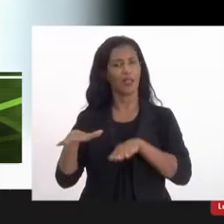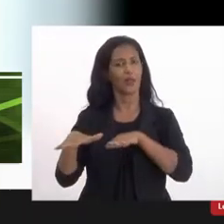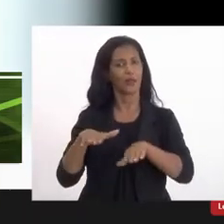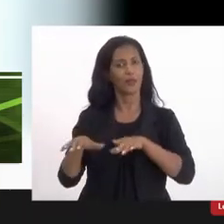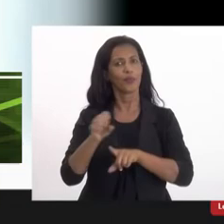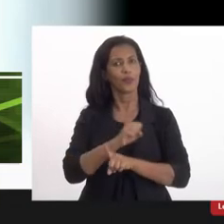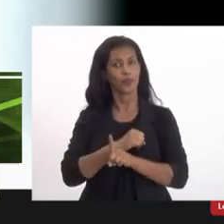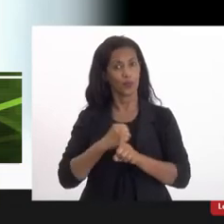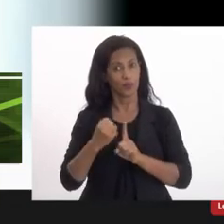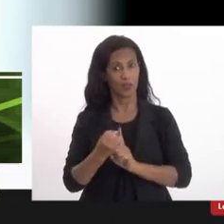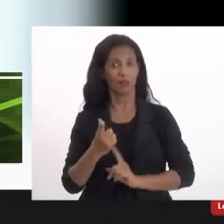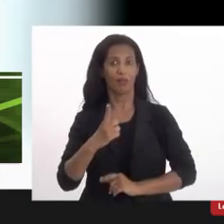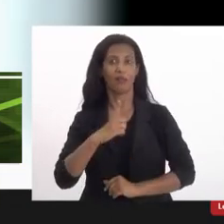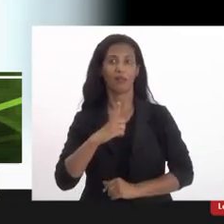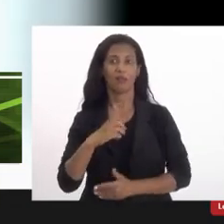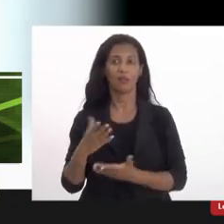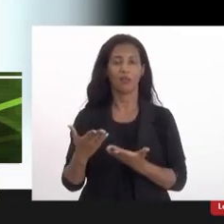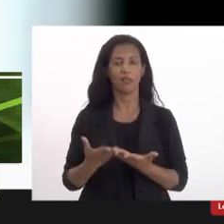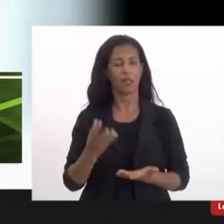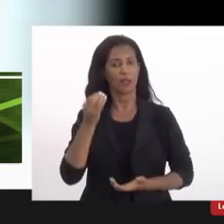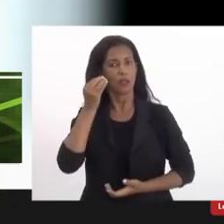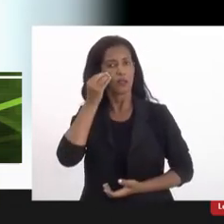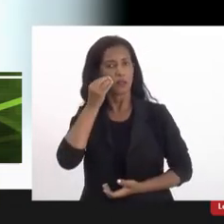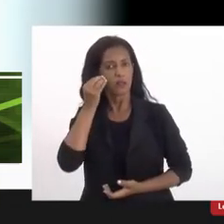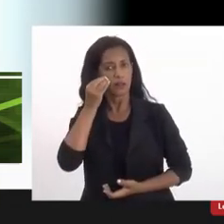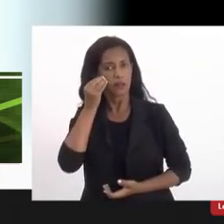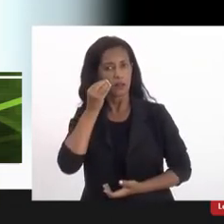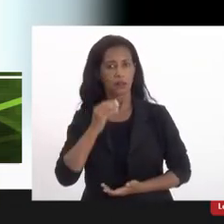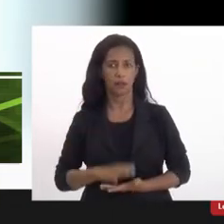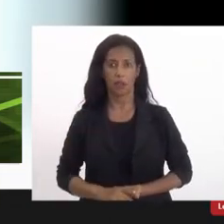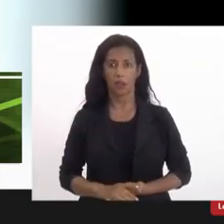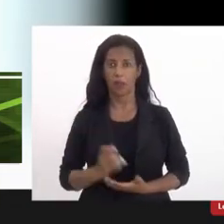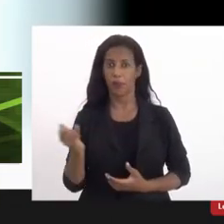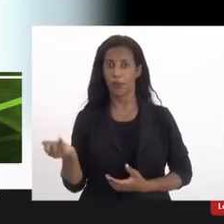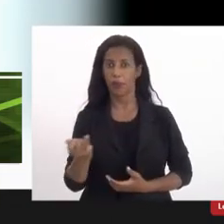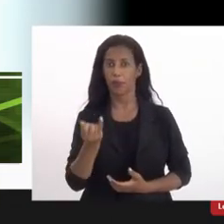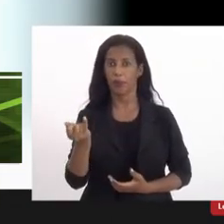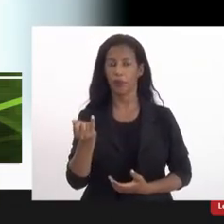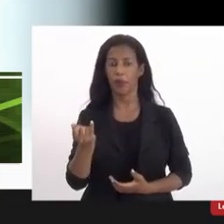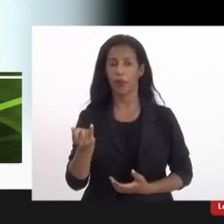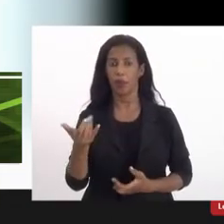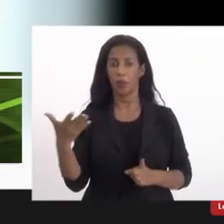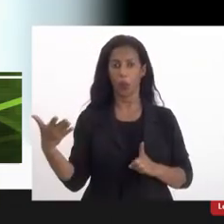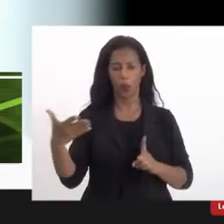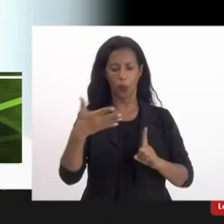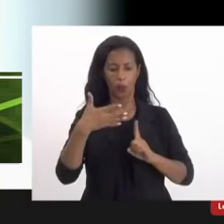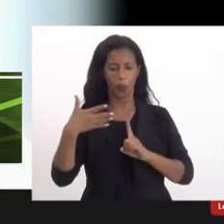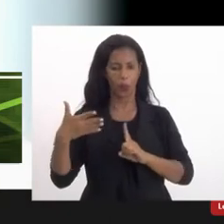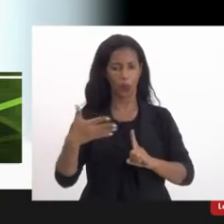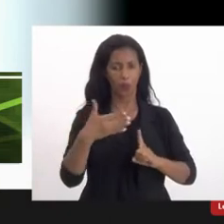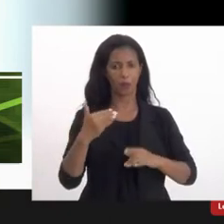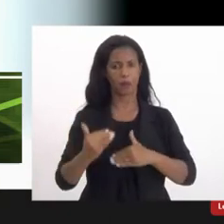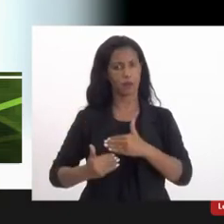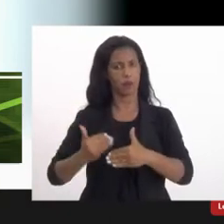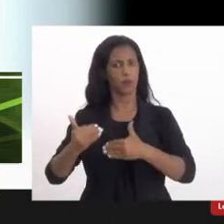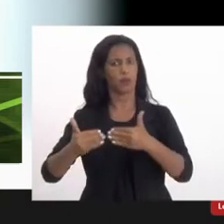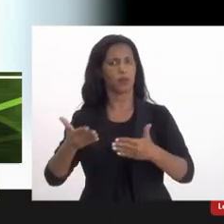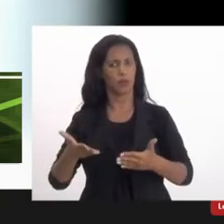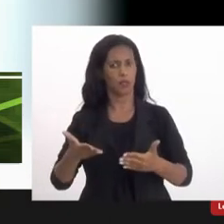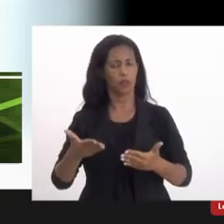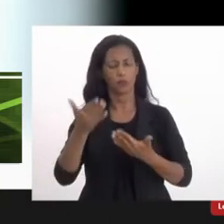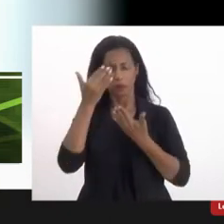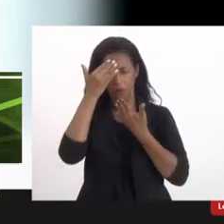sociais que têm uma experiência de ponta e protagonismo também nesse processo. Então,